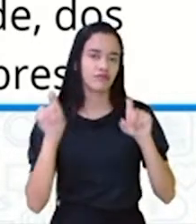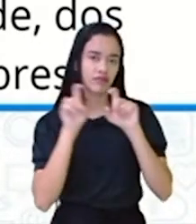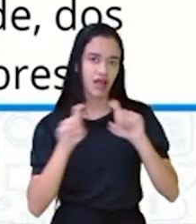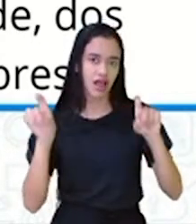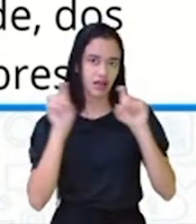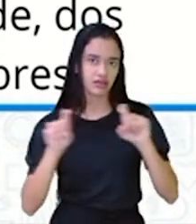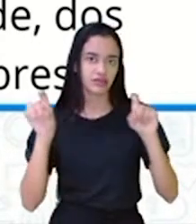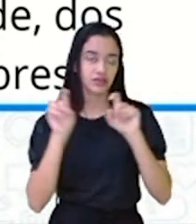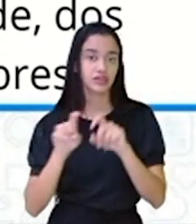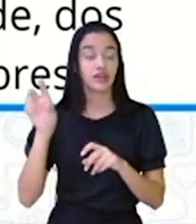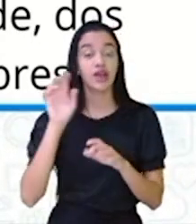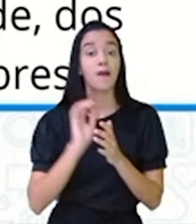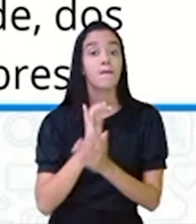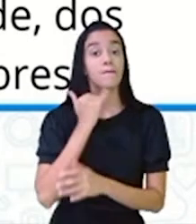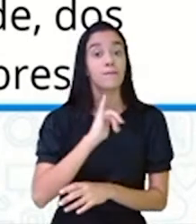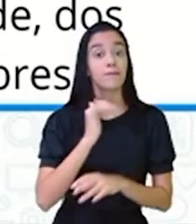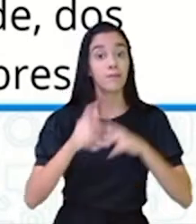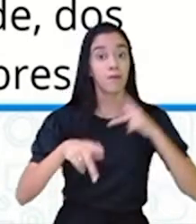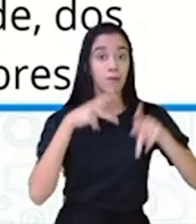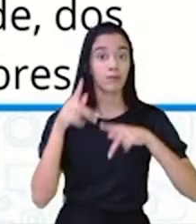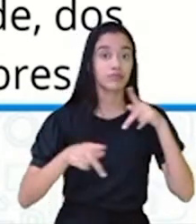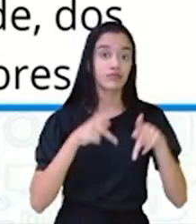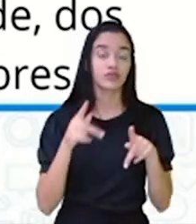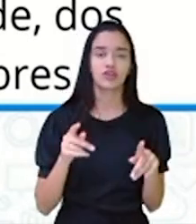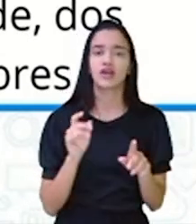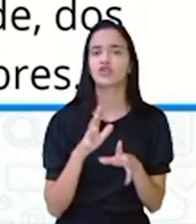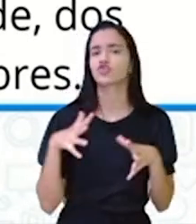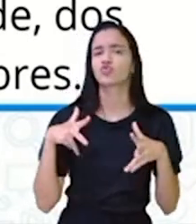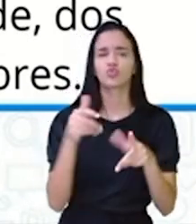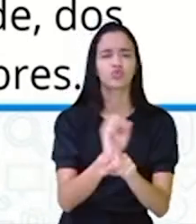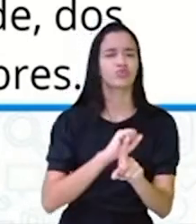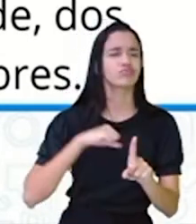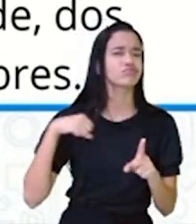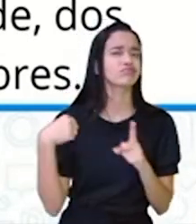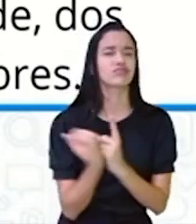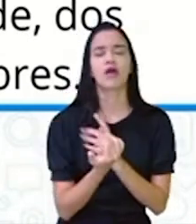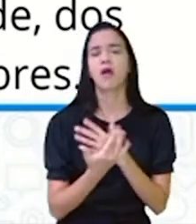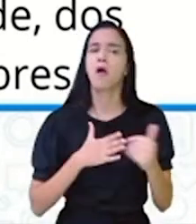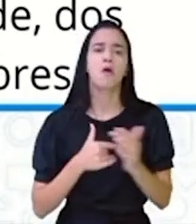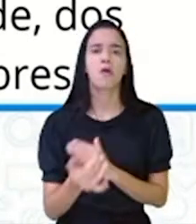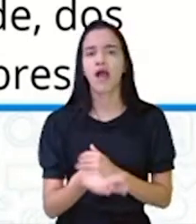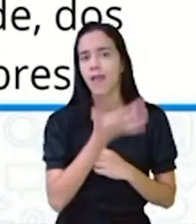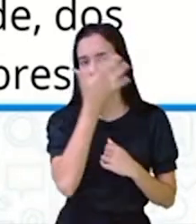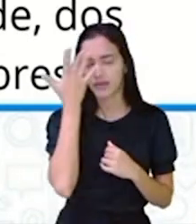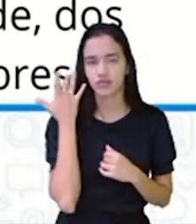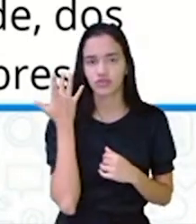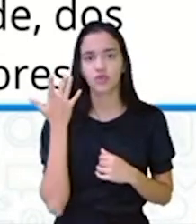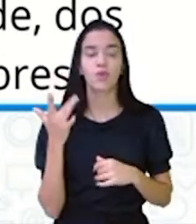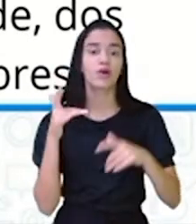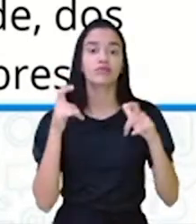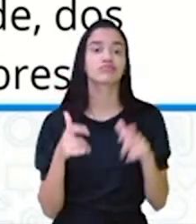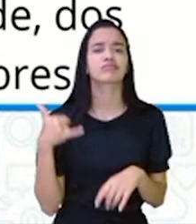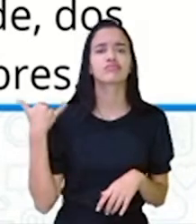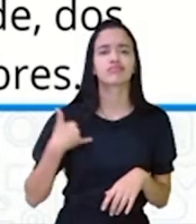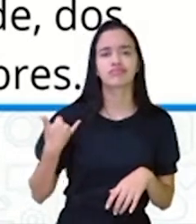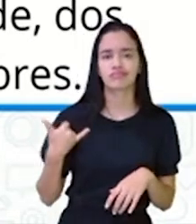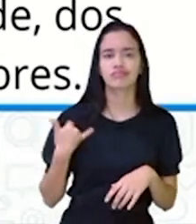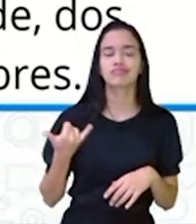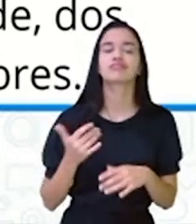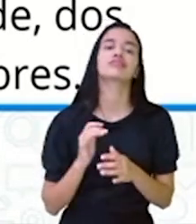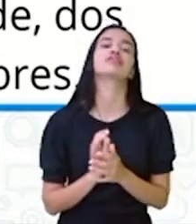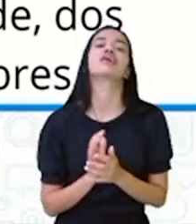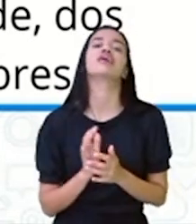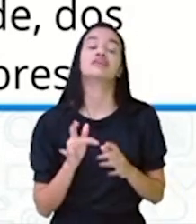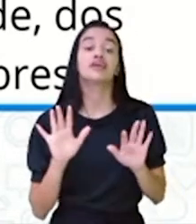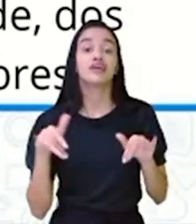estão em todas as sociedades. E são pronunciadas por qualquer pessoa, em qualquer idade, em qualquer